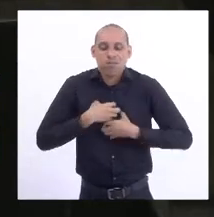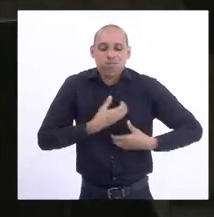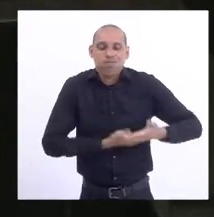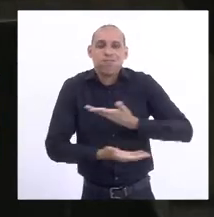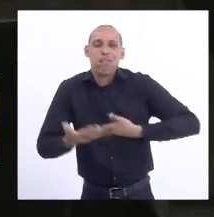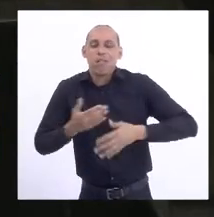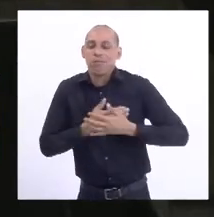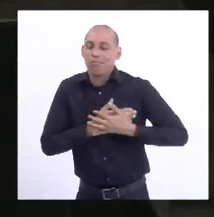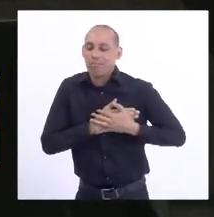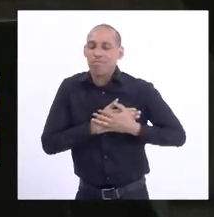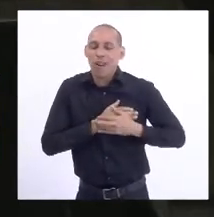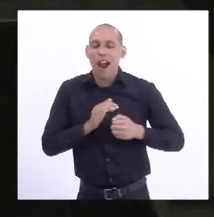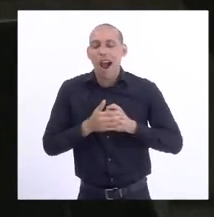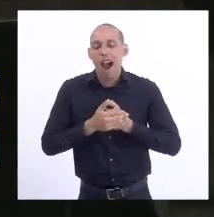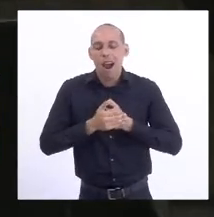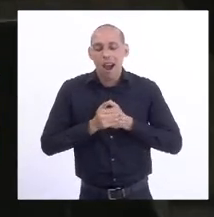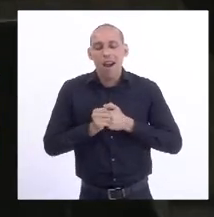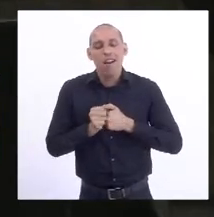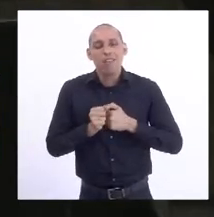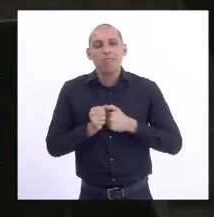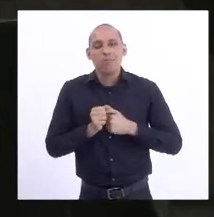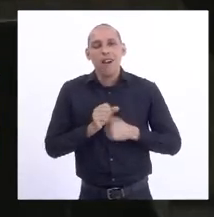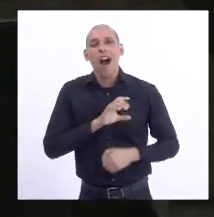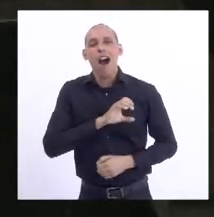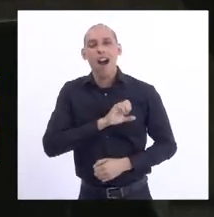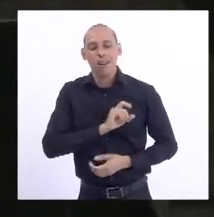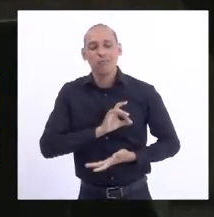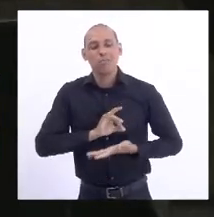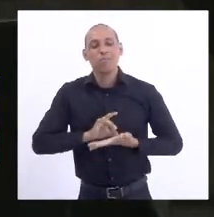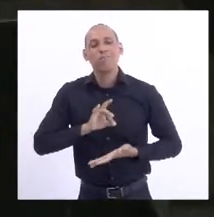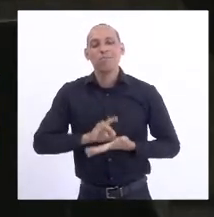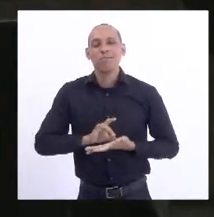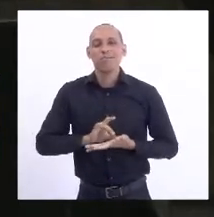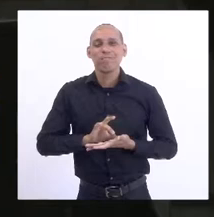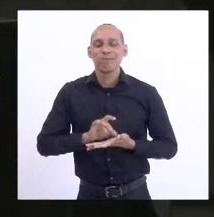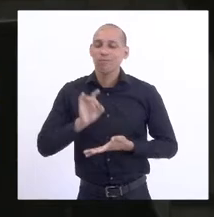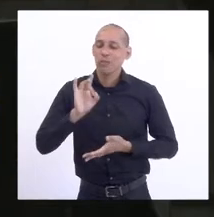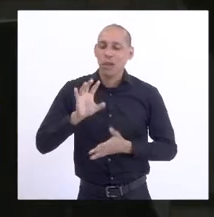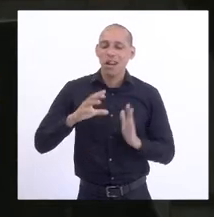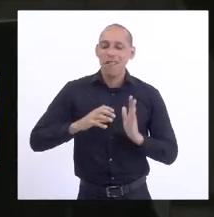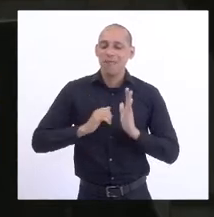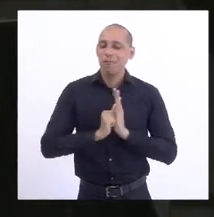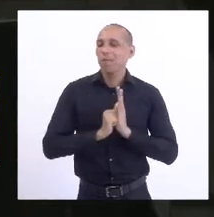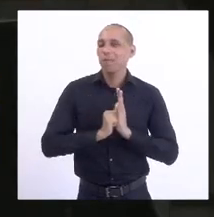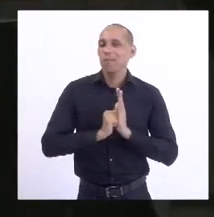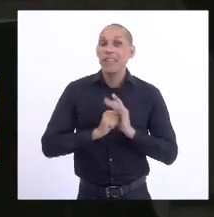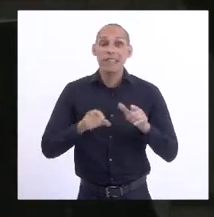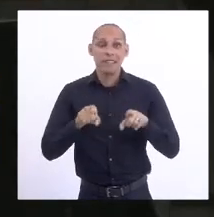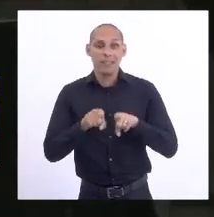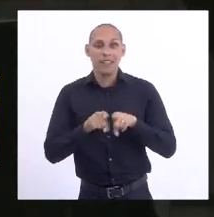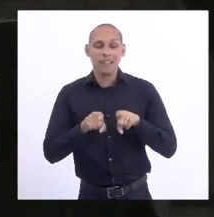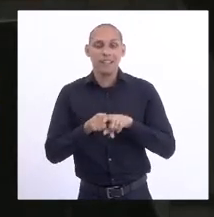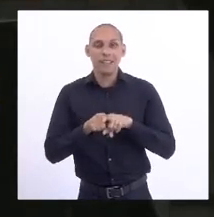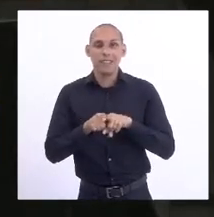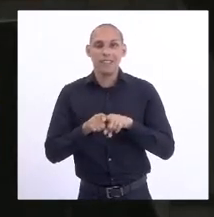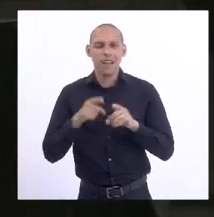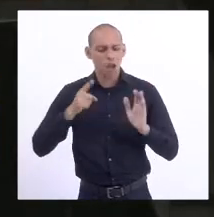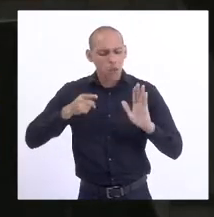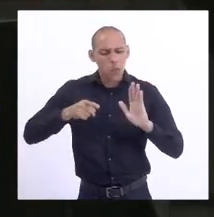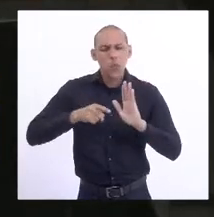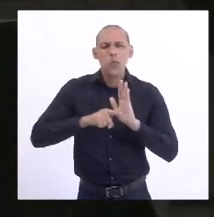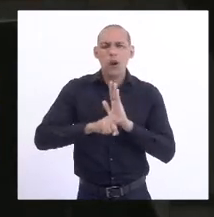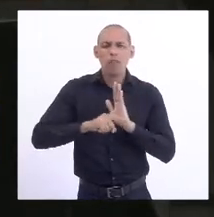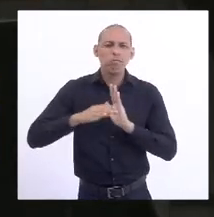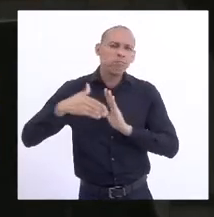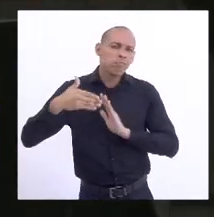compaixão. Então, queria fazer esse registro. deixarei para me aprofundar